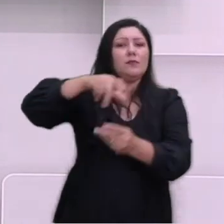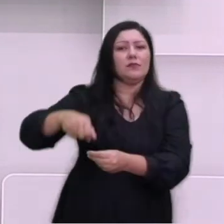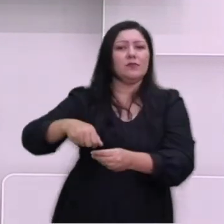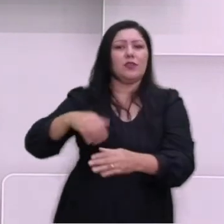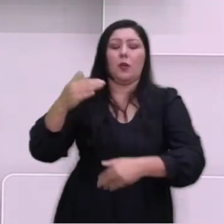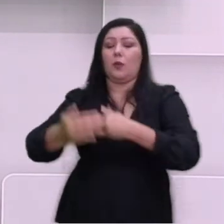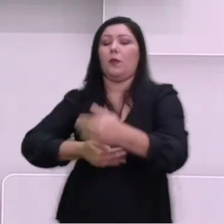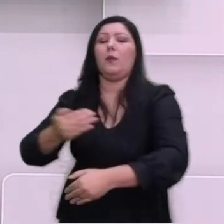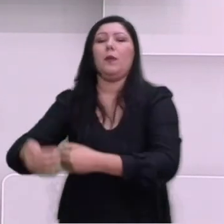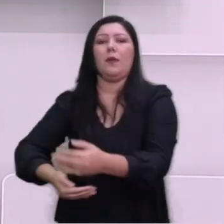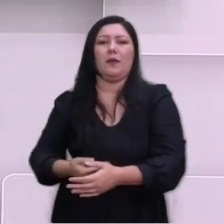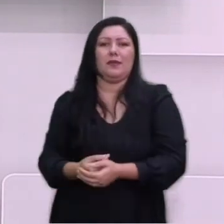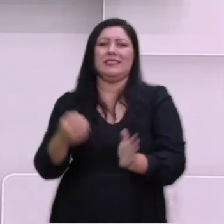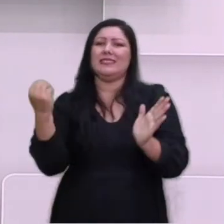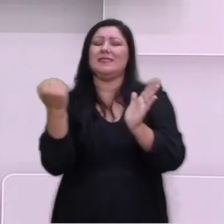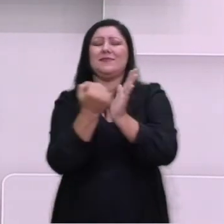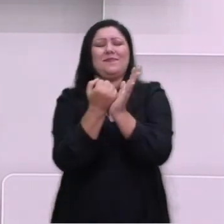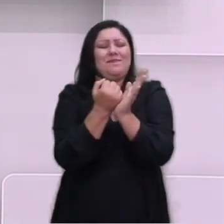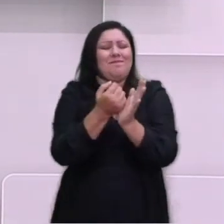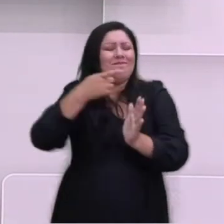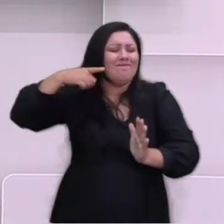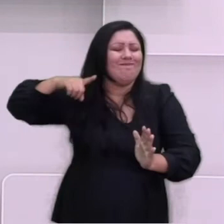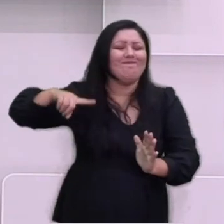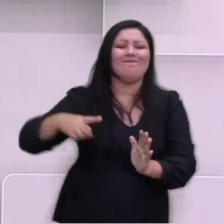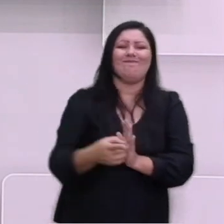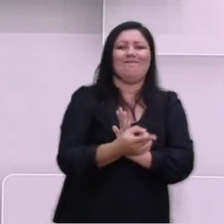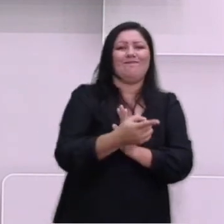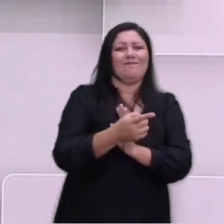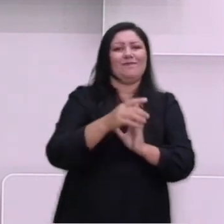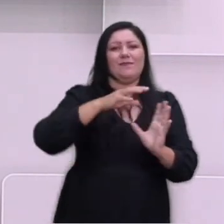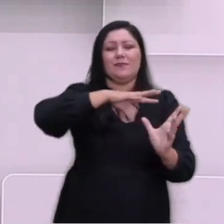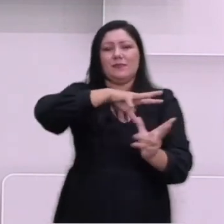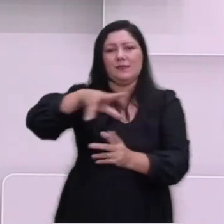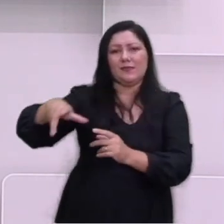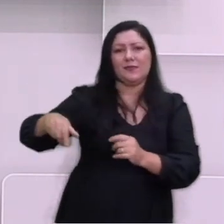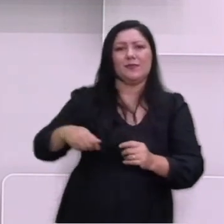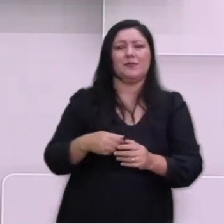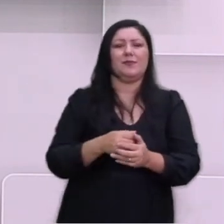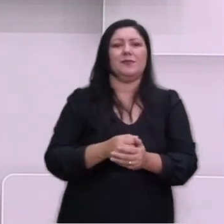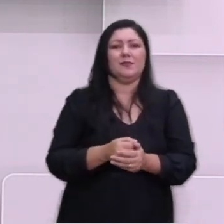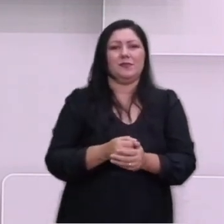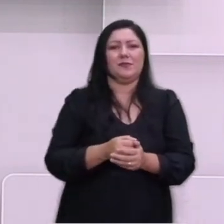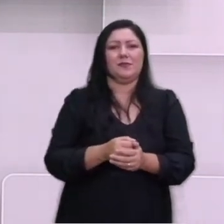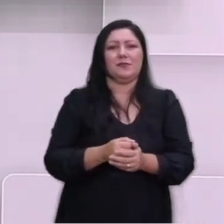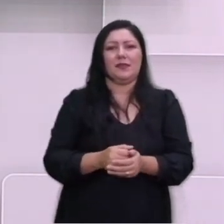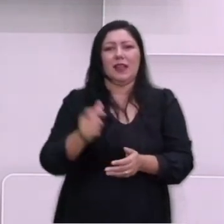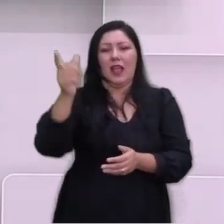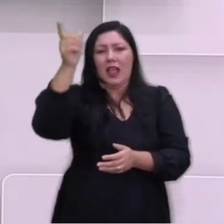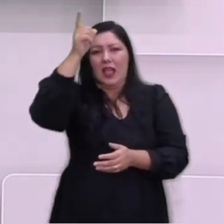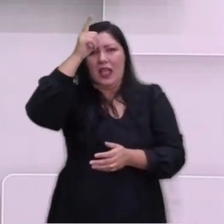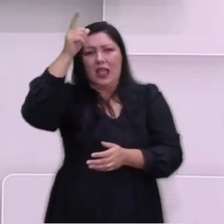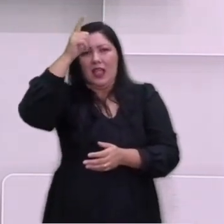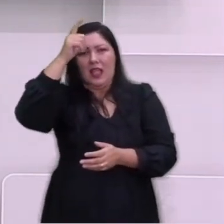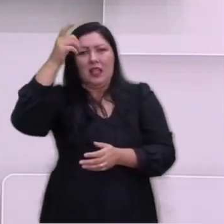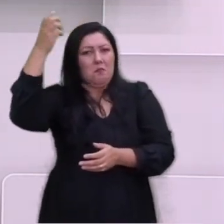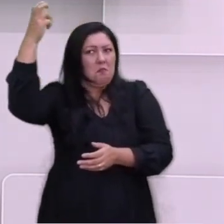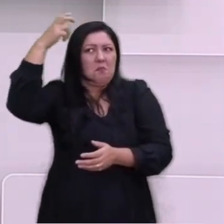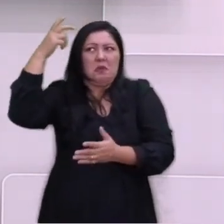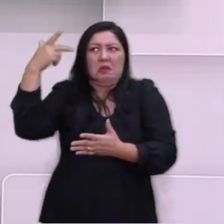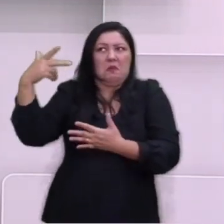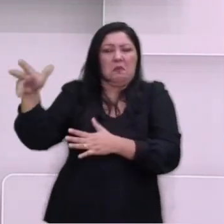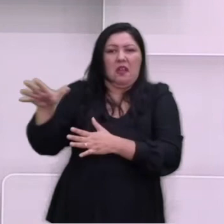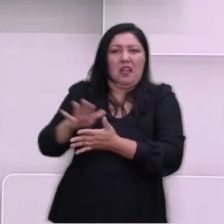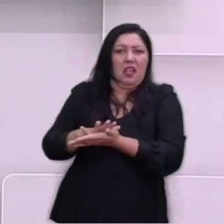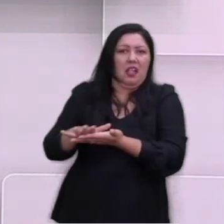Guerra marcou profundamente o mundo contemporâneo. a Alemanha não foi declarada culpada da guerra